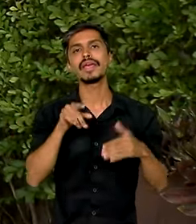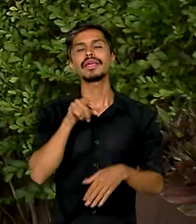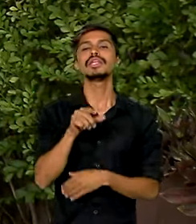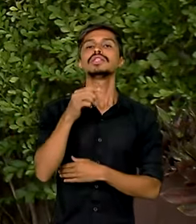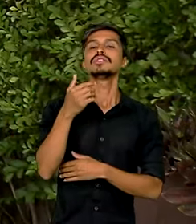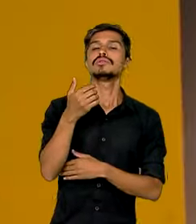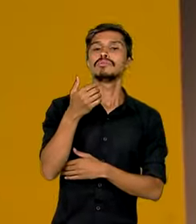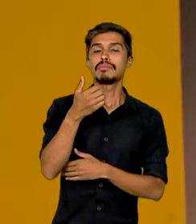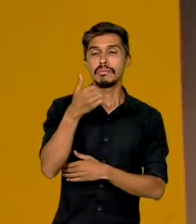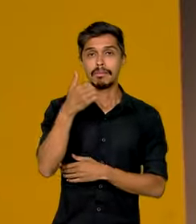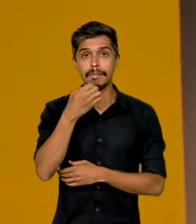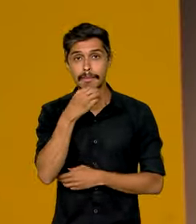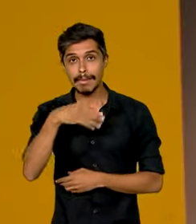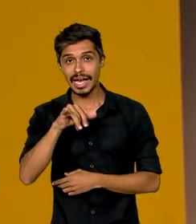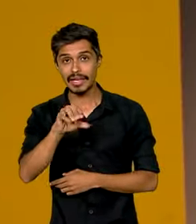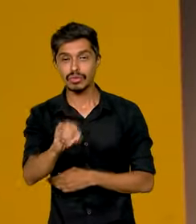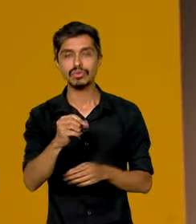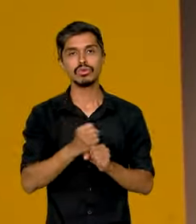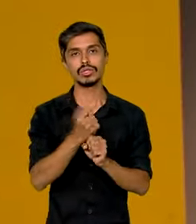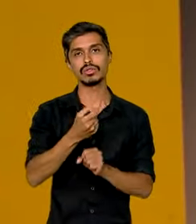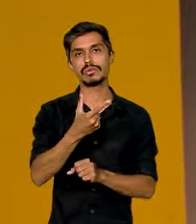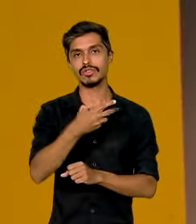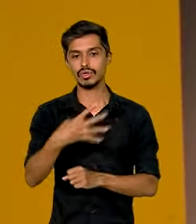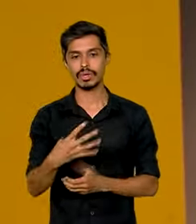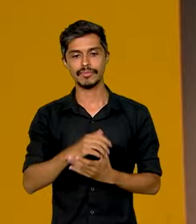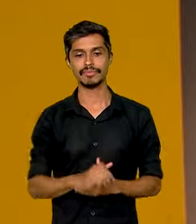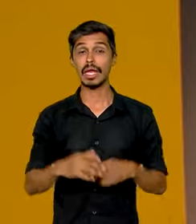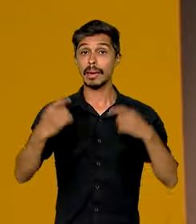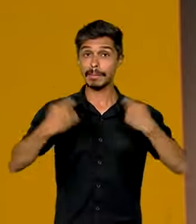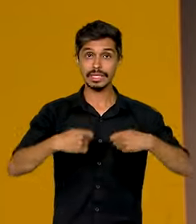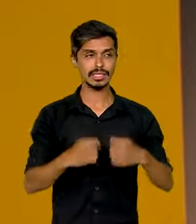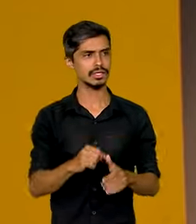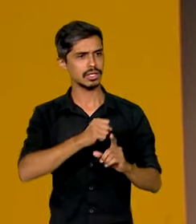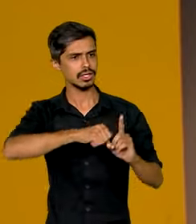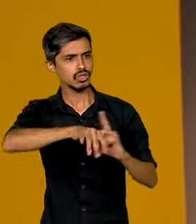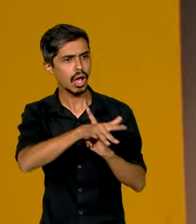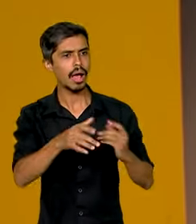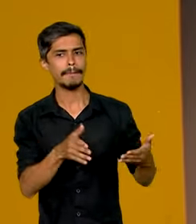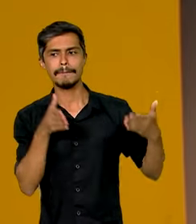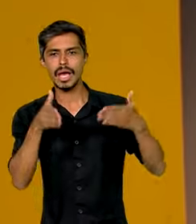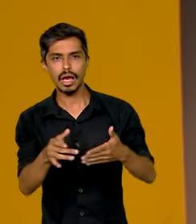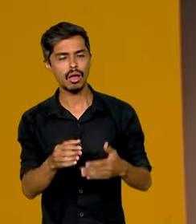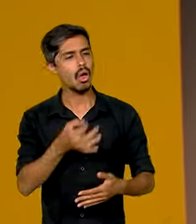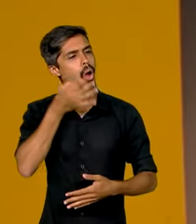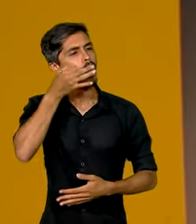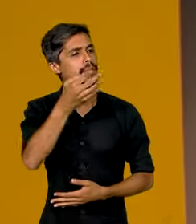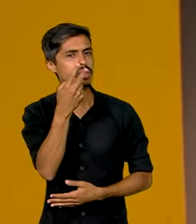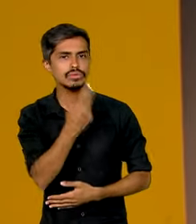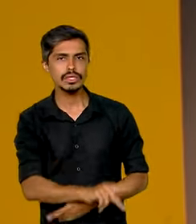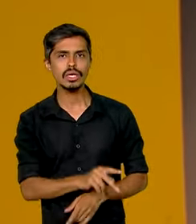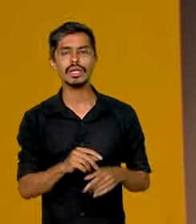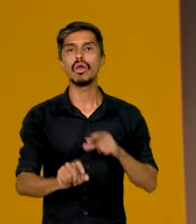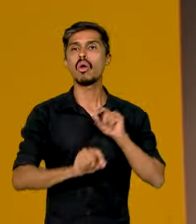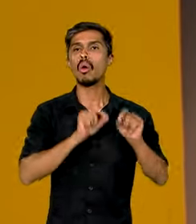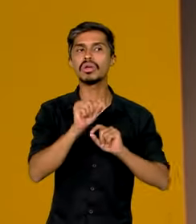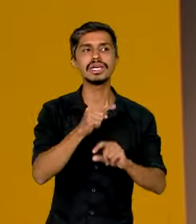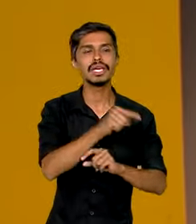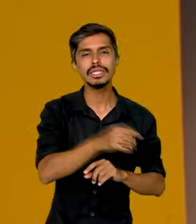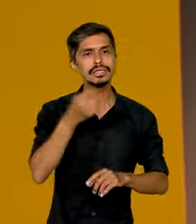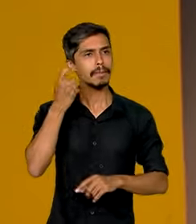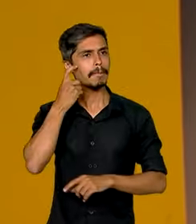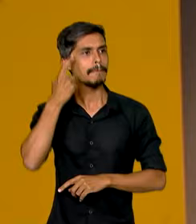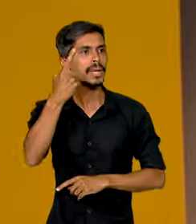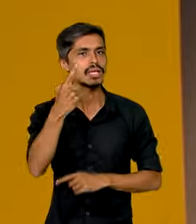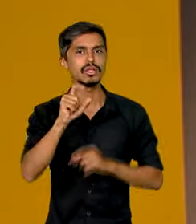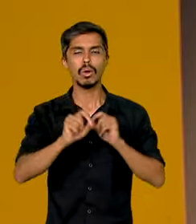2024. É central a participação social, porque a gente precisa ouvir o que a sociedade pensa, o que a sociedade pensa a